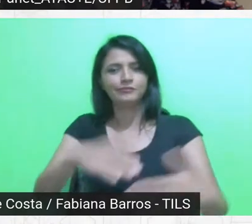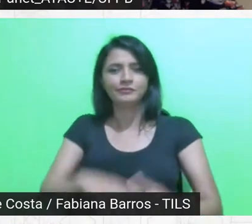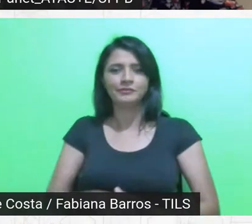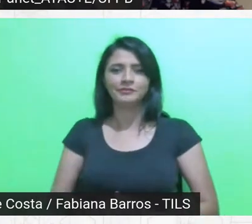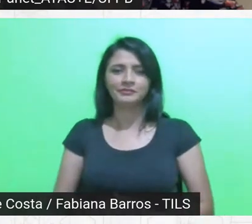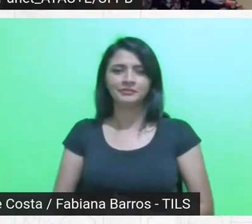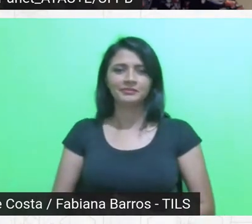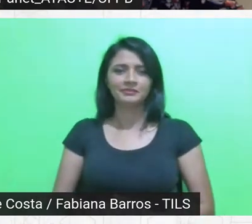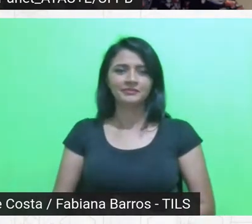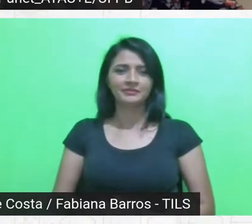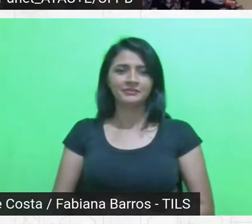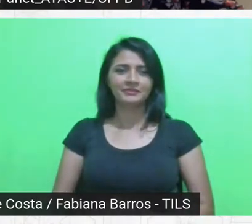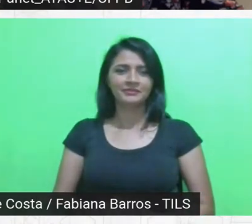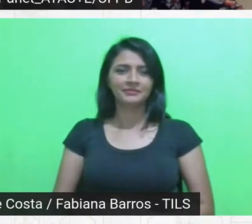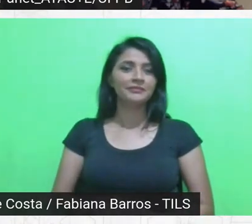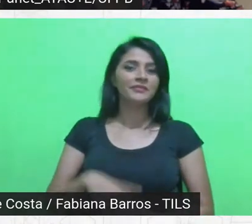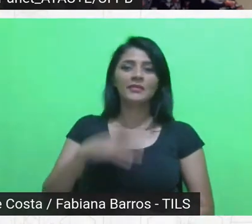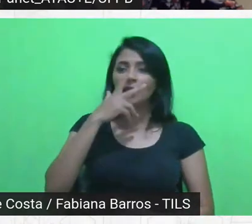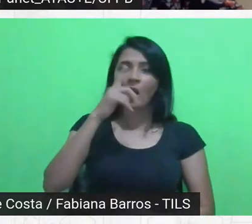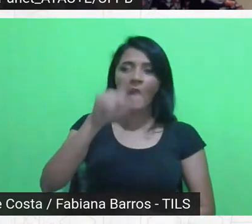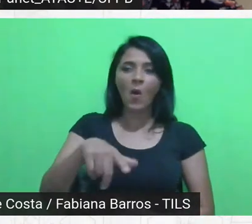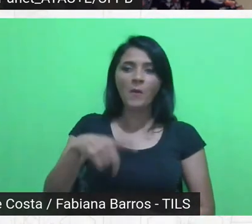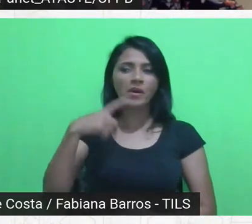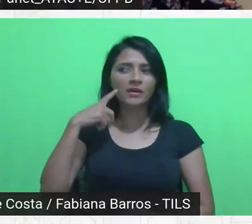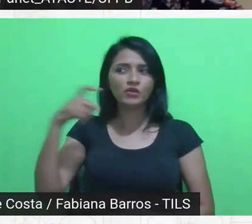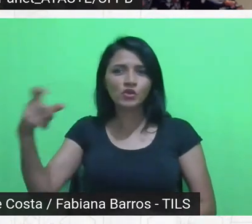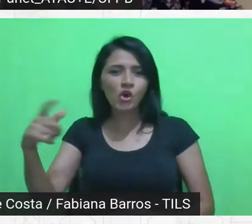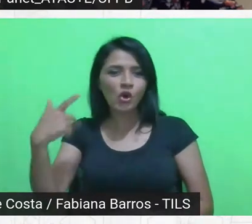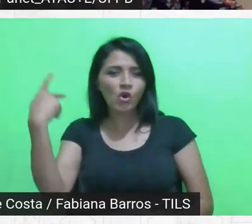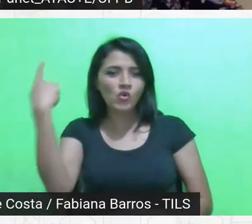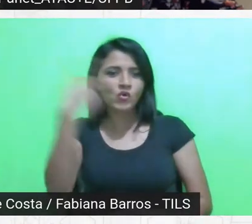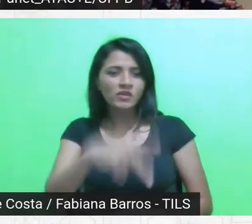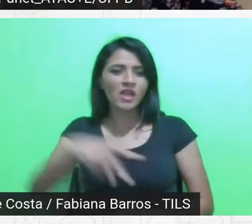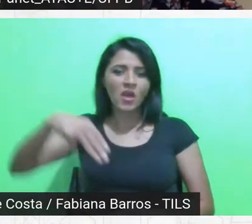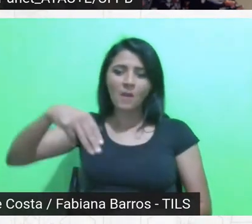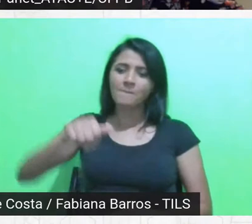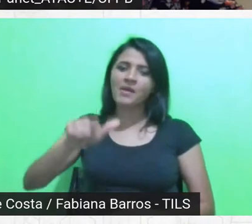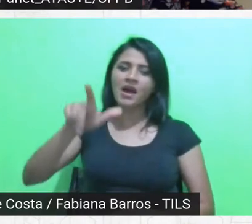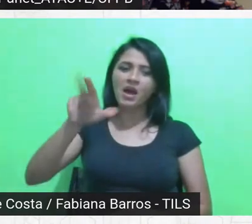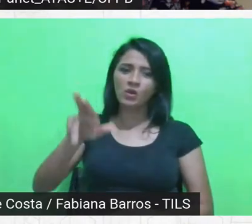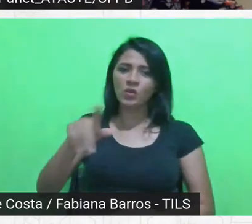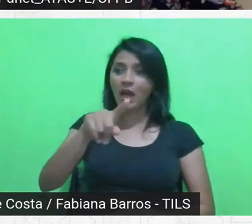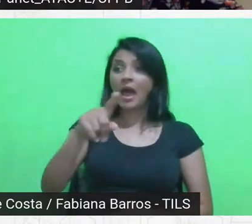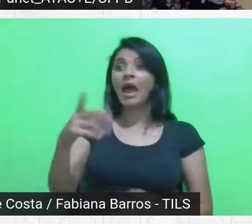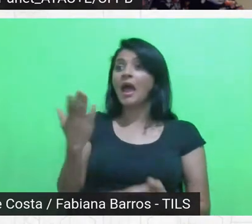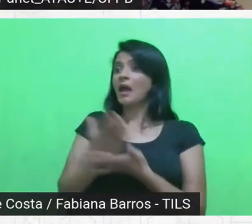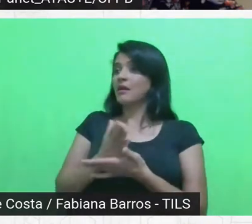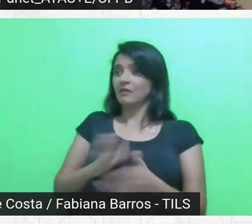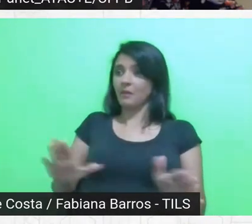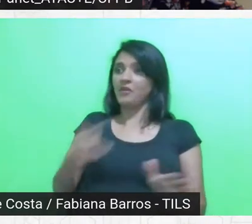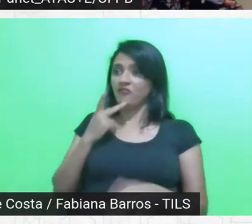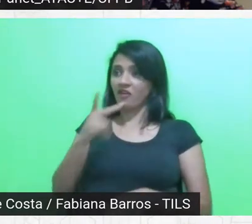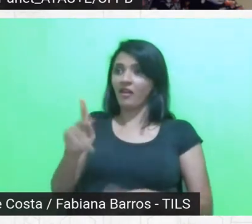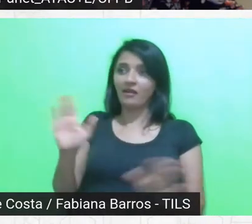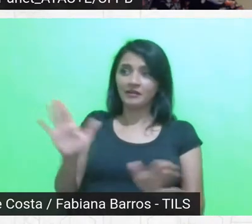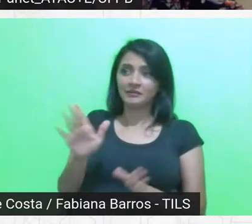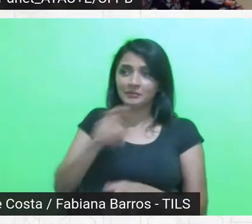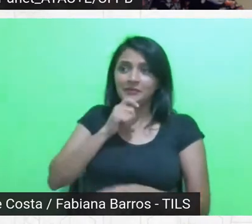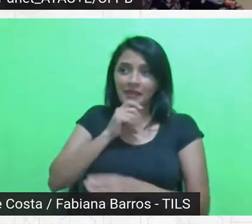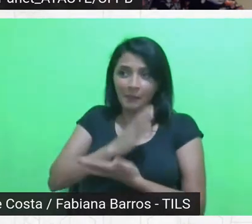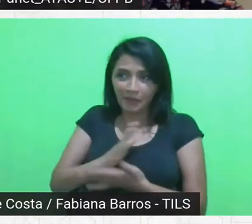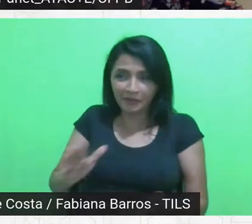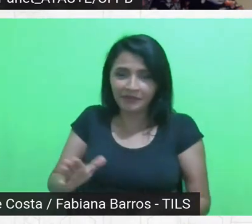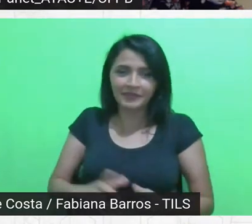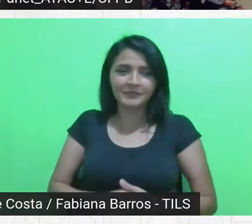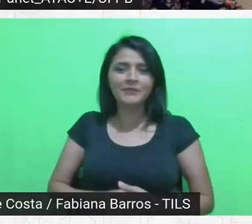Opa, acho que saiu o som, caiu o seu som, Malu. Eu acabei de falar. Ah, Câmbio. Amélia, você gostaria de